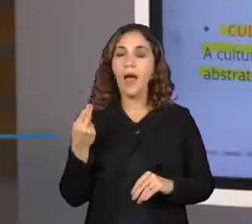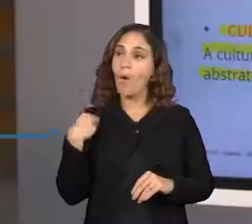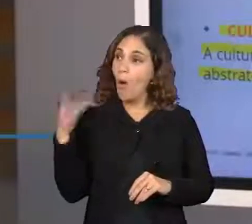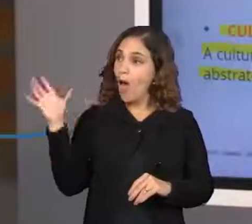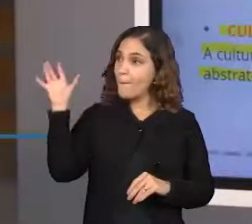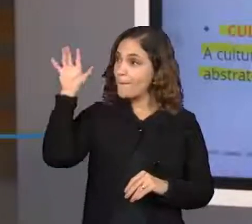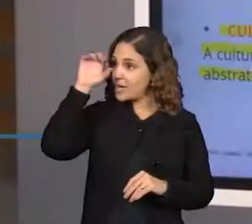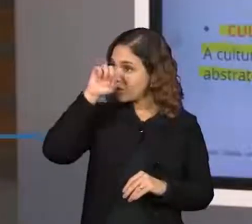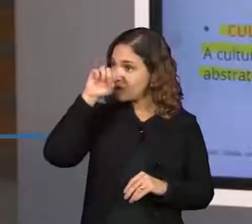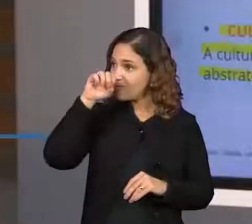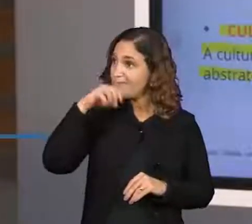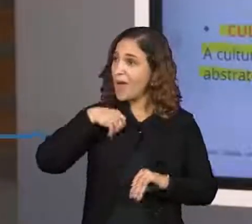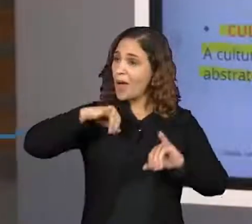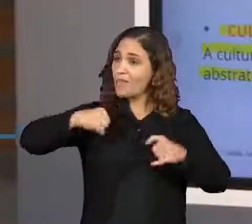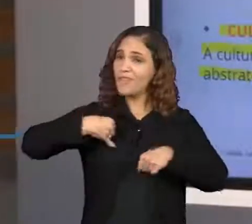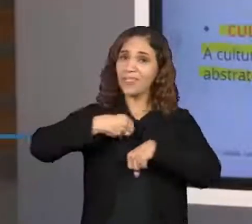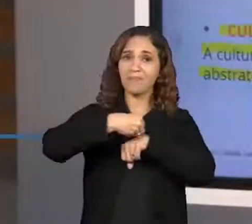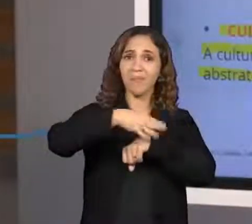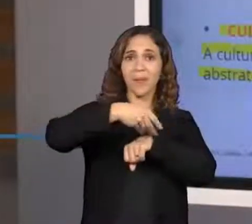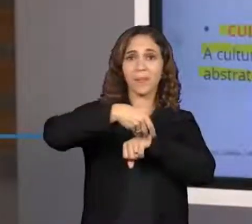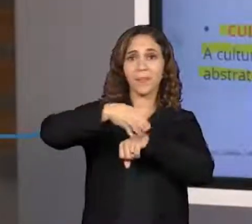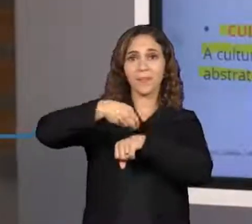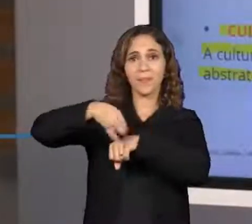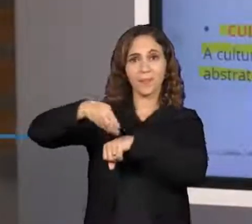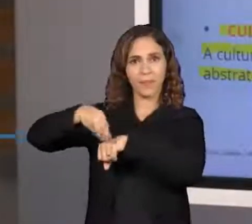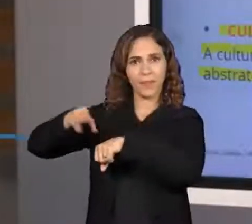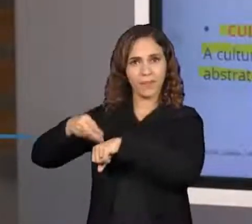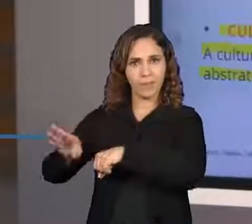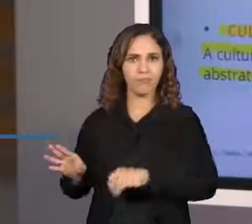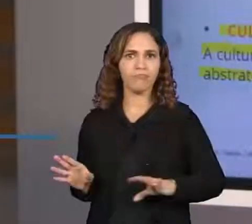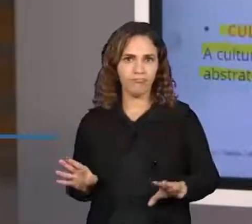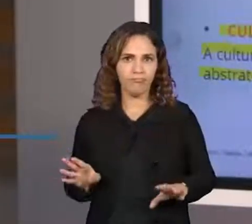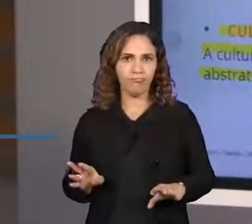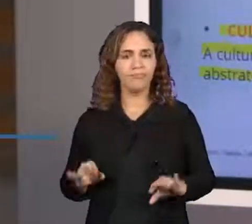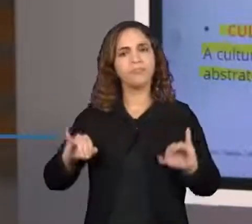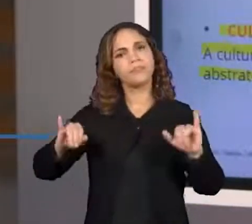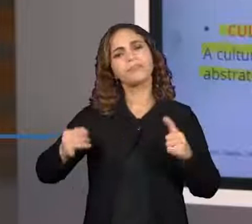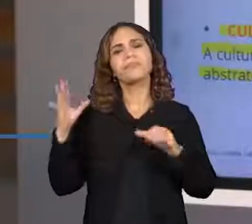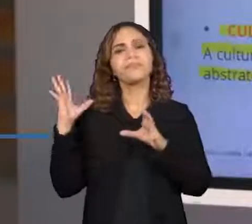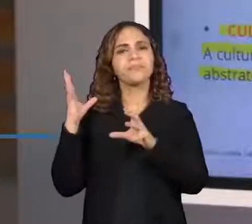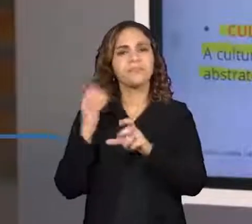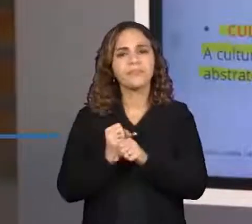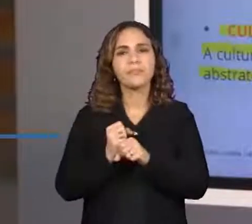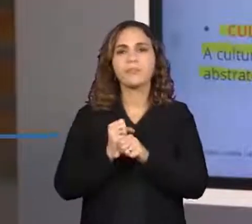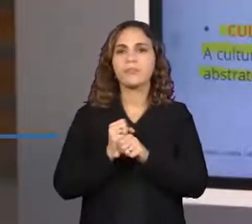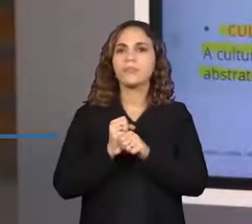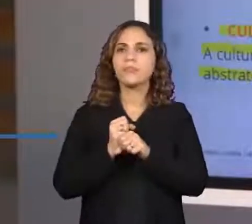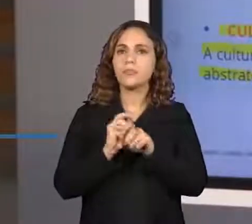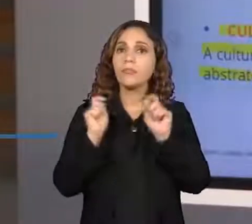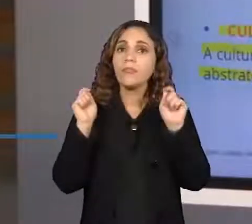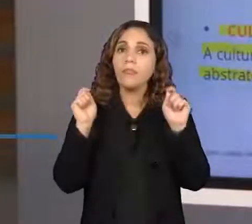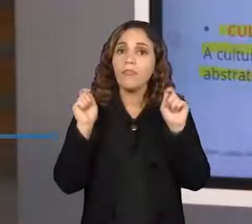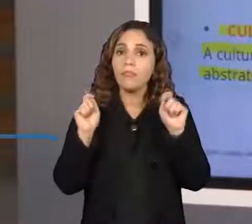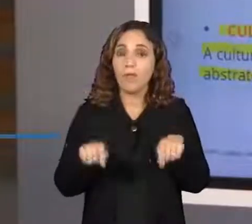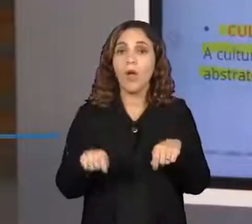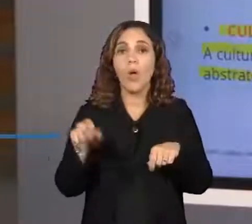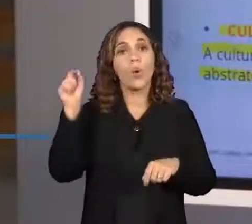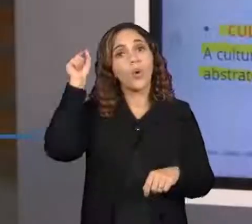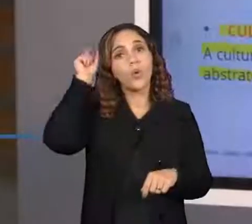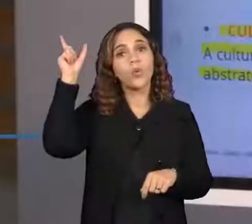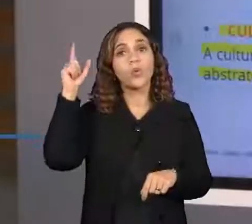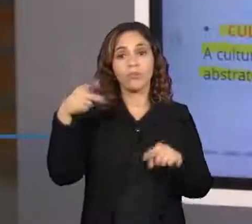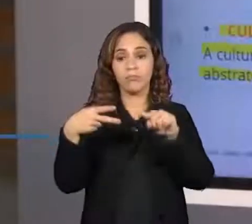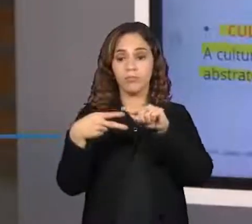as outras pessoas. Então, muito bem, só recapitulando. A gente viu que pode ser dividida a cultura em